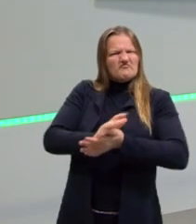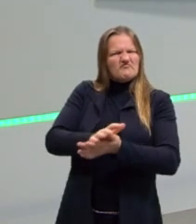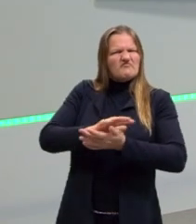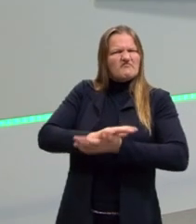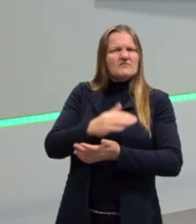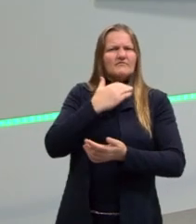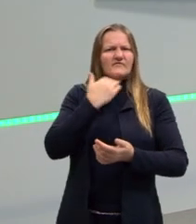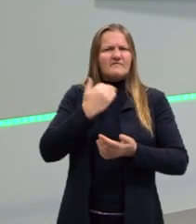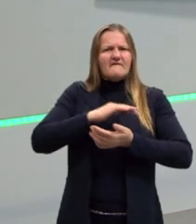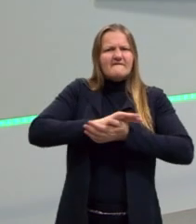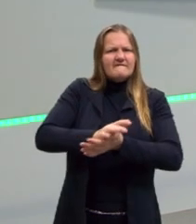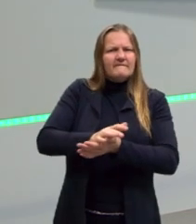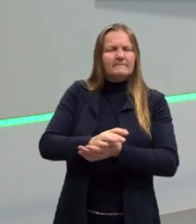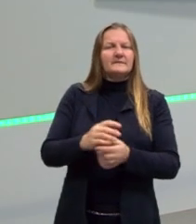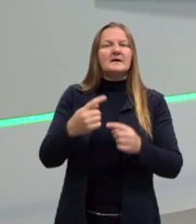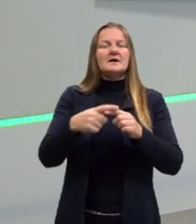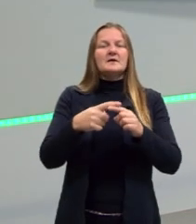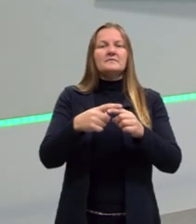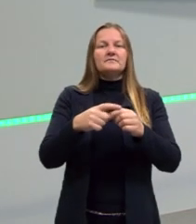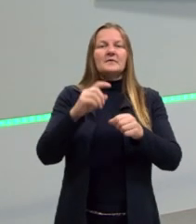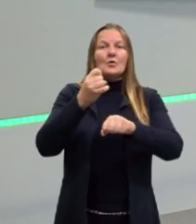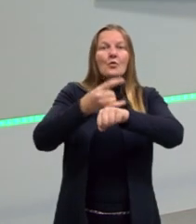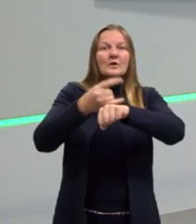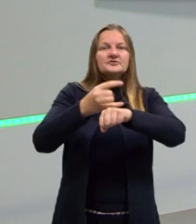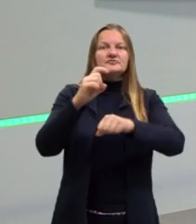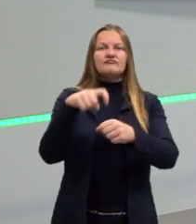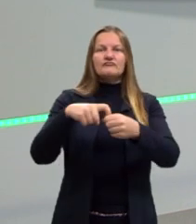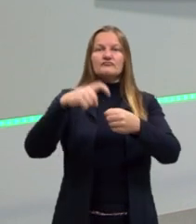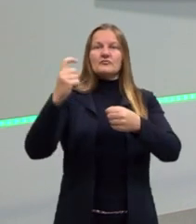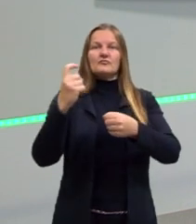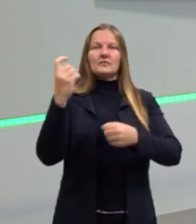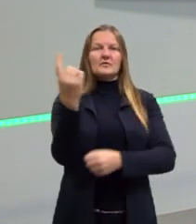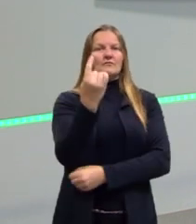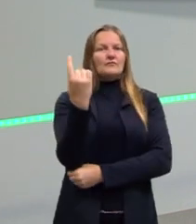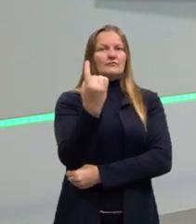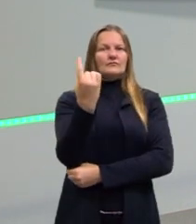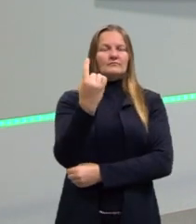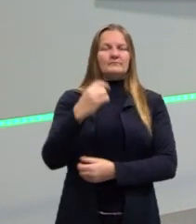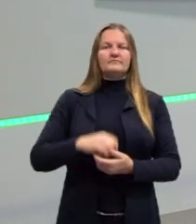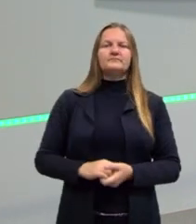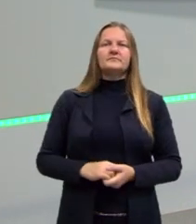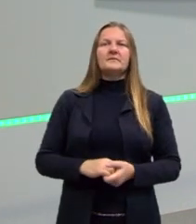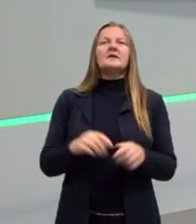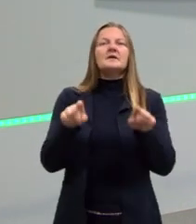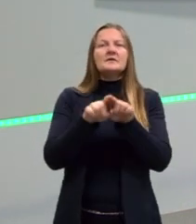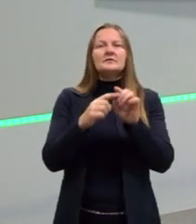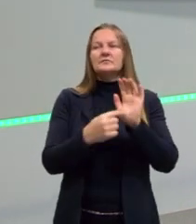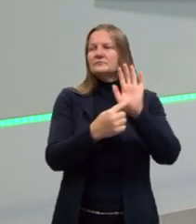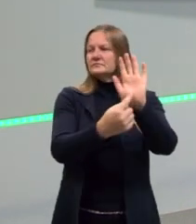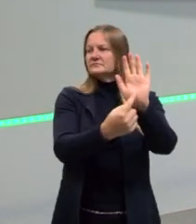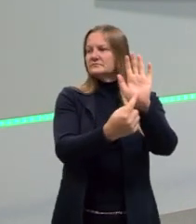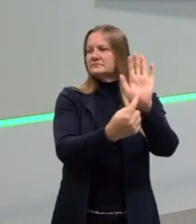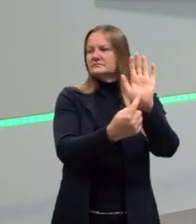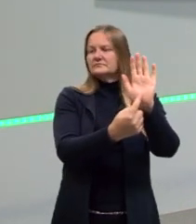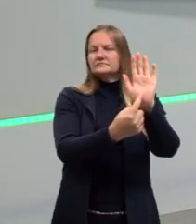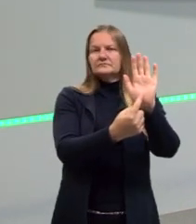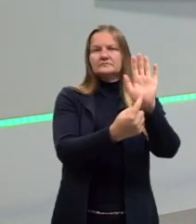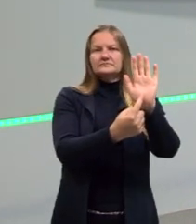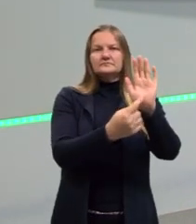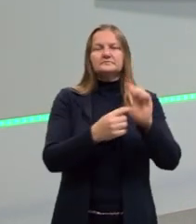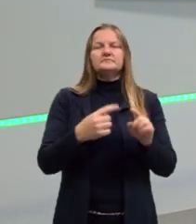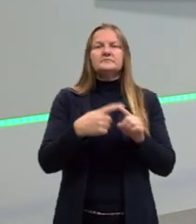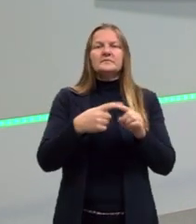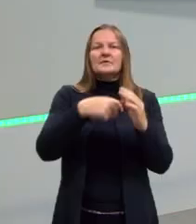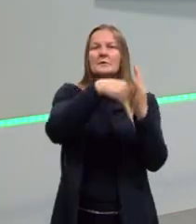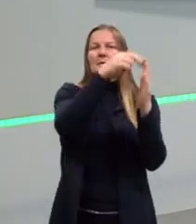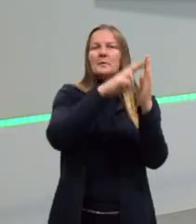ilha independente. E a gente vai falar um pouquinho mais sobre a Revolução Haitiana também. Aqui a gente tem uma pintura, uma